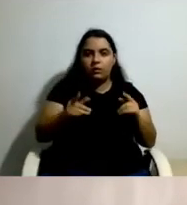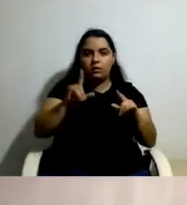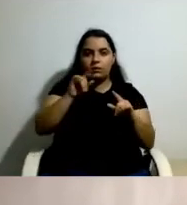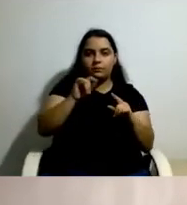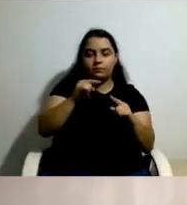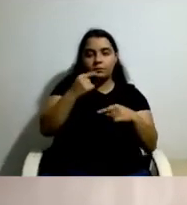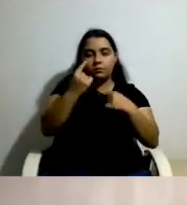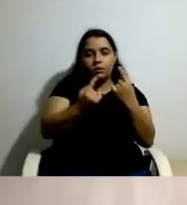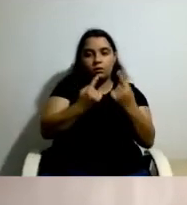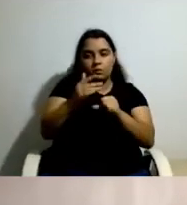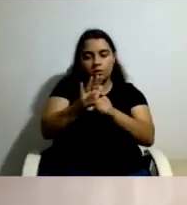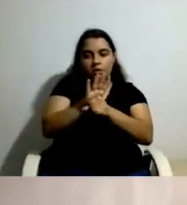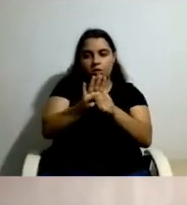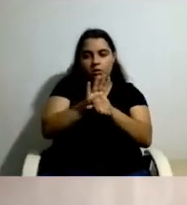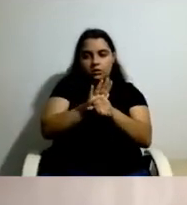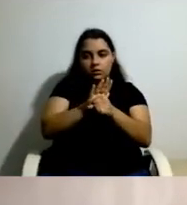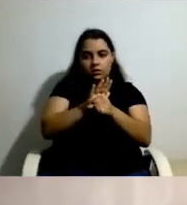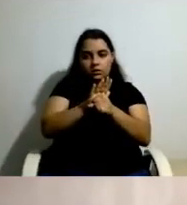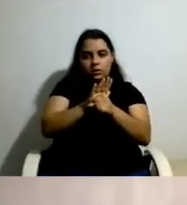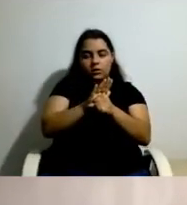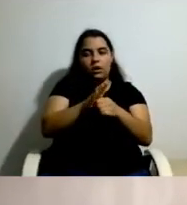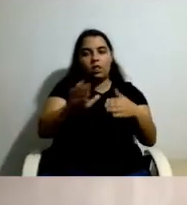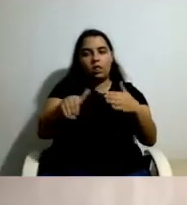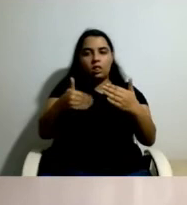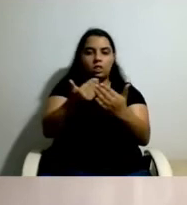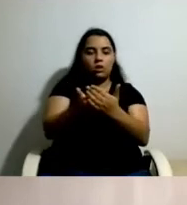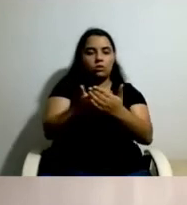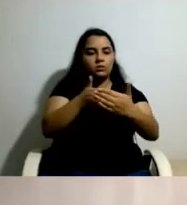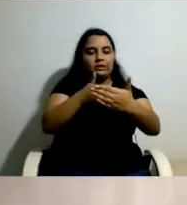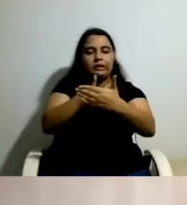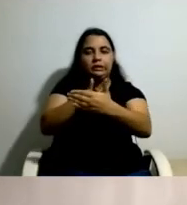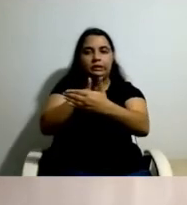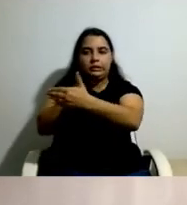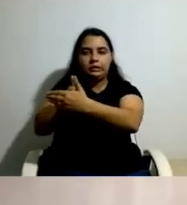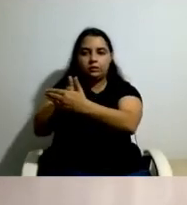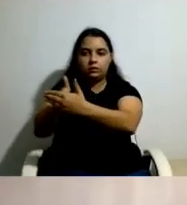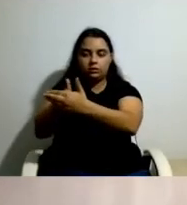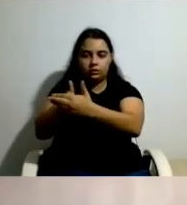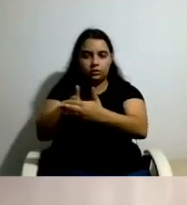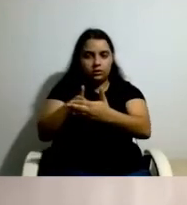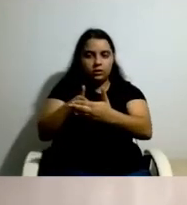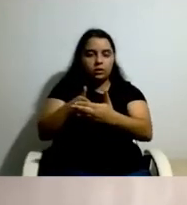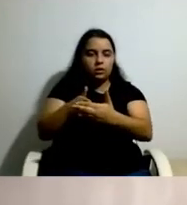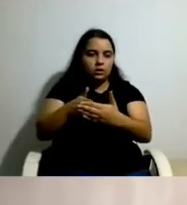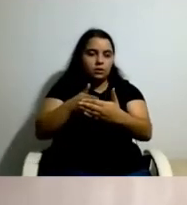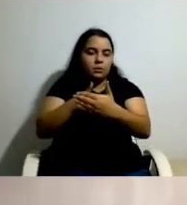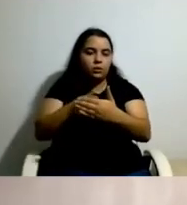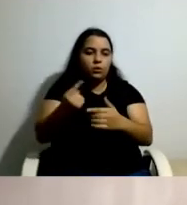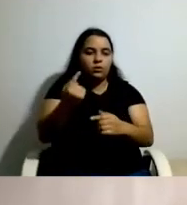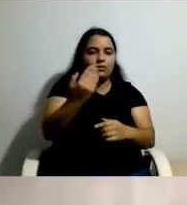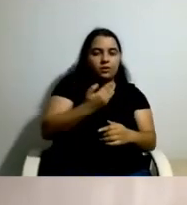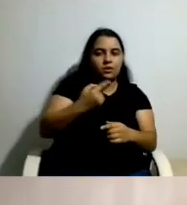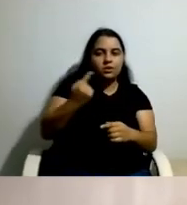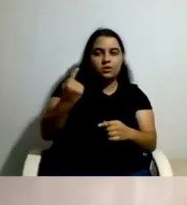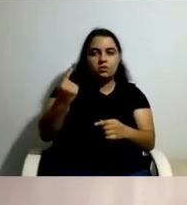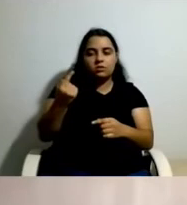em alguns casos, terá limitado alguns daqueles que seriam também os deveres e os direitos, neste caso,